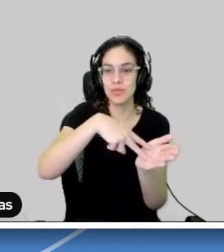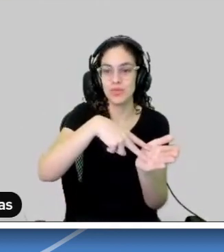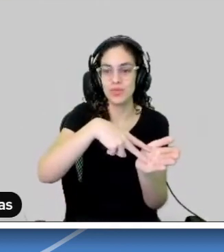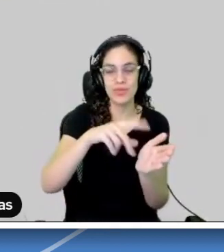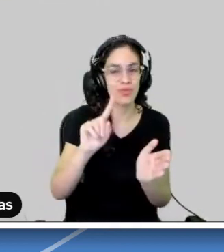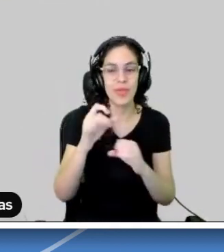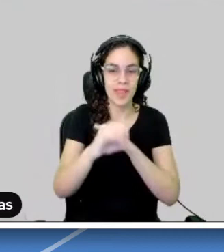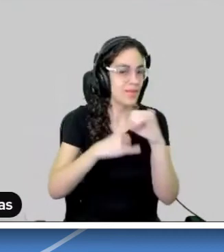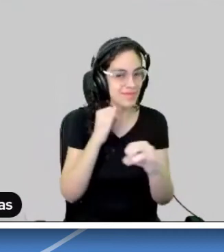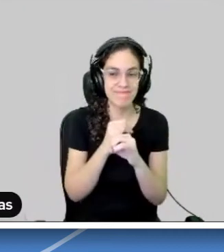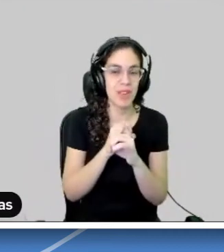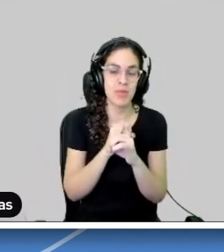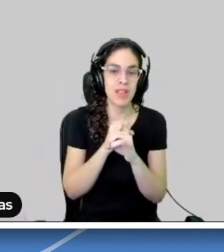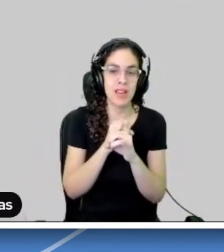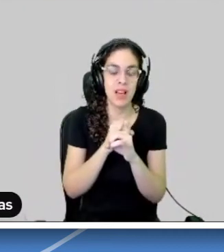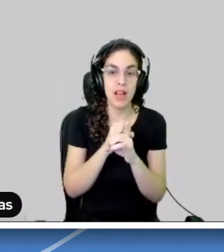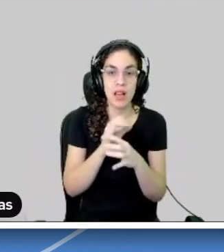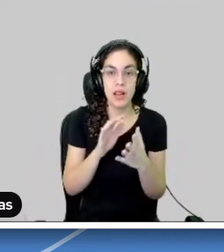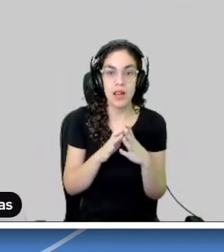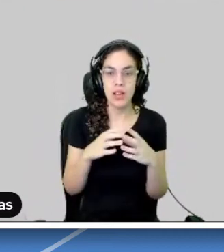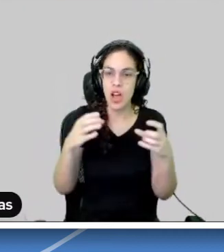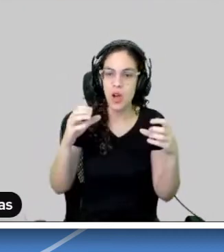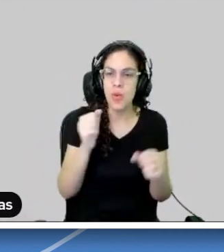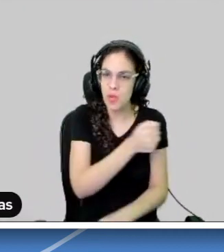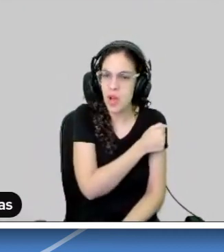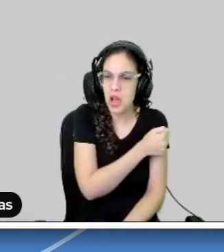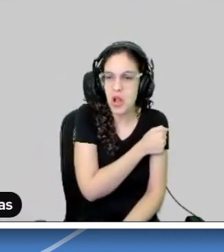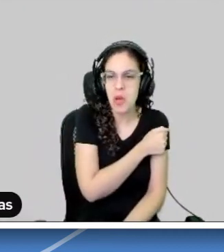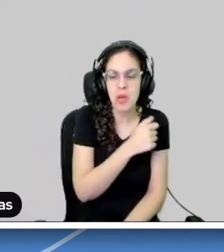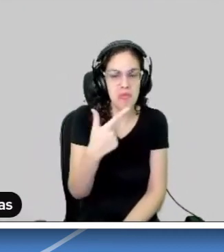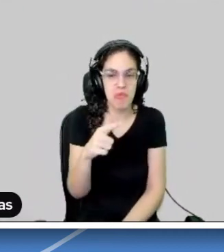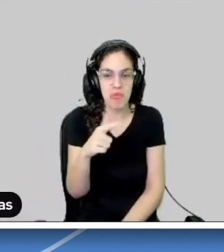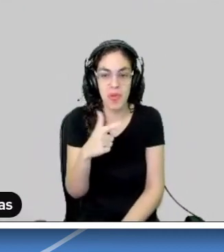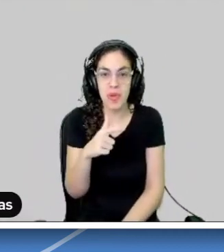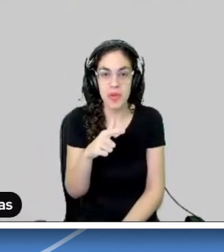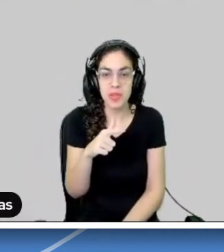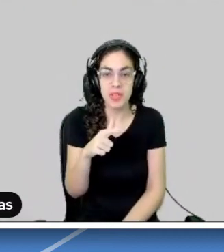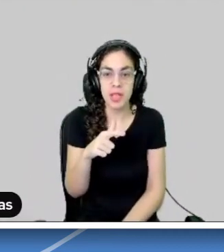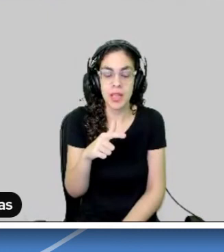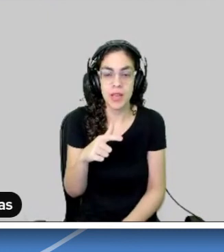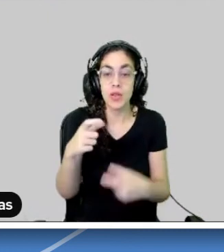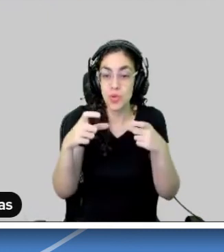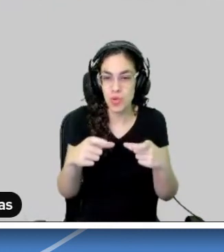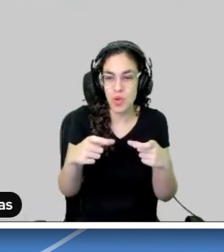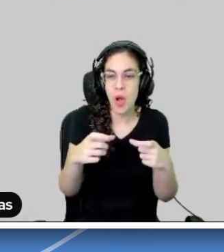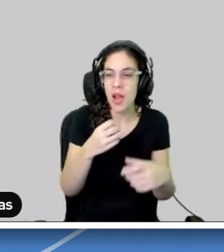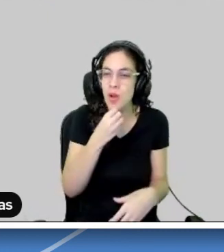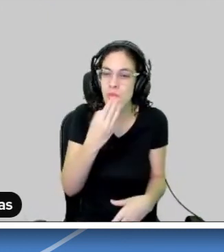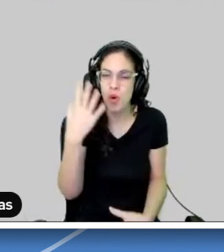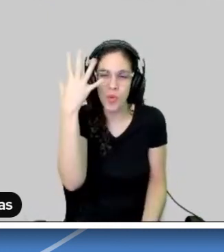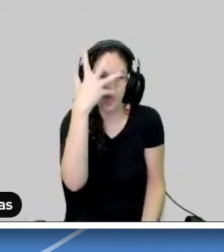grande maioria dos alunos não tem um espaço todo bonitinho, com um biombo atrás, sem barulho, que ele possa